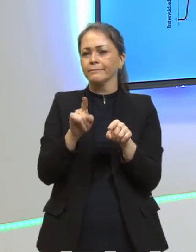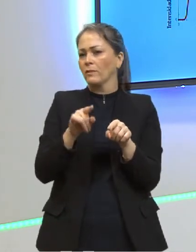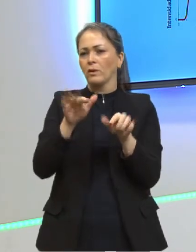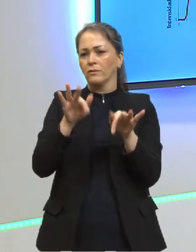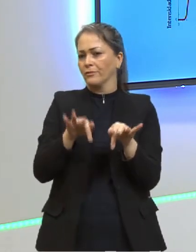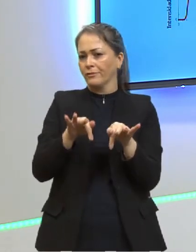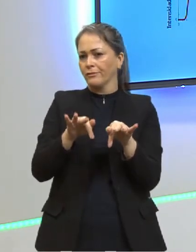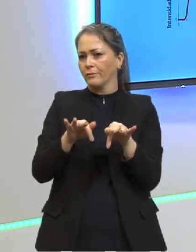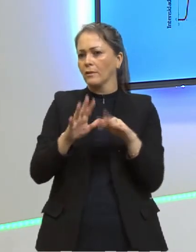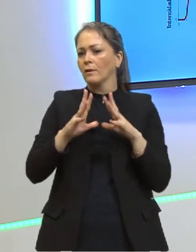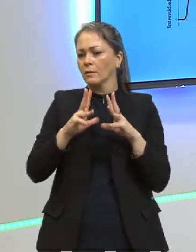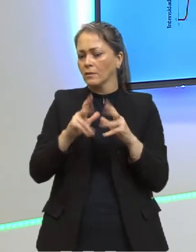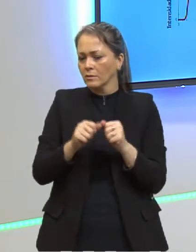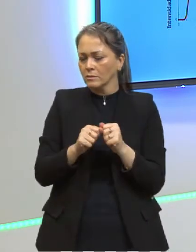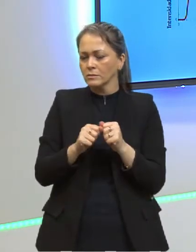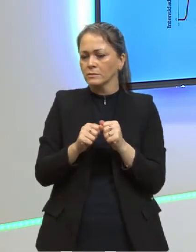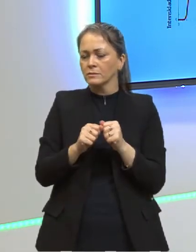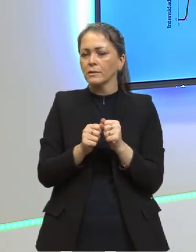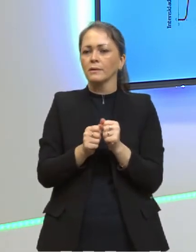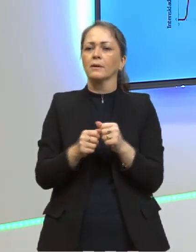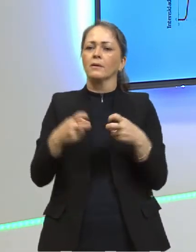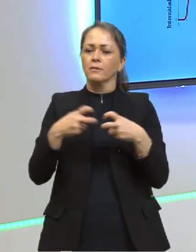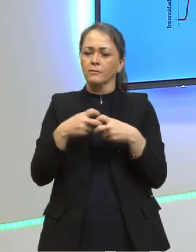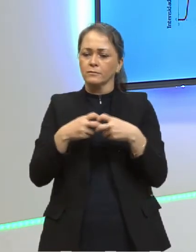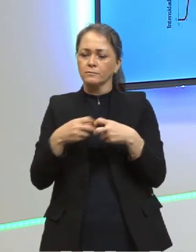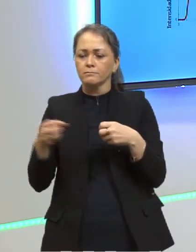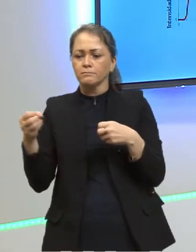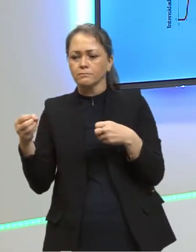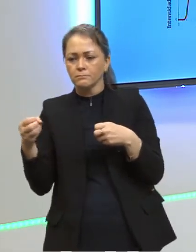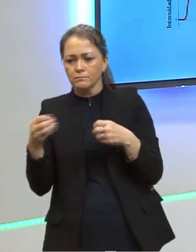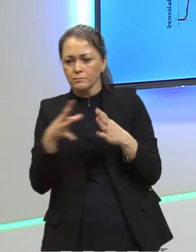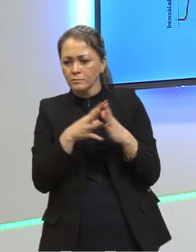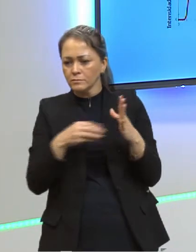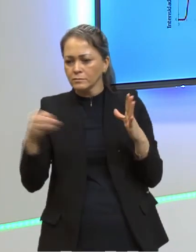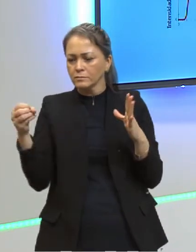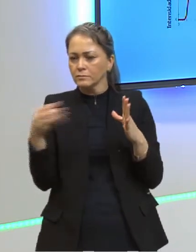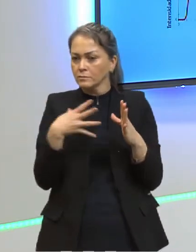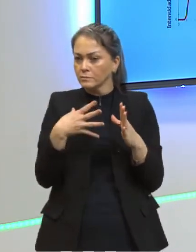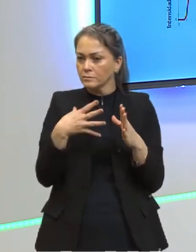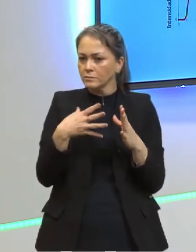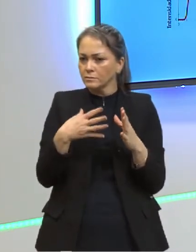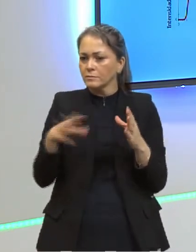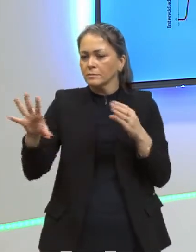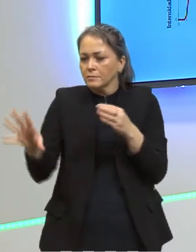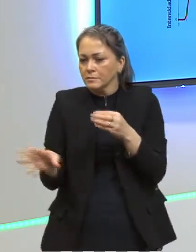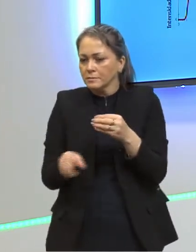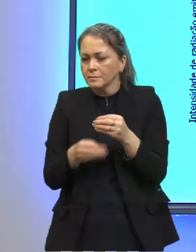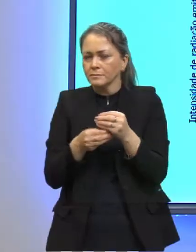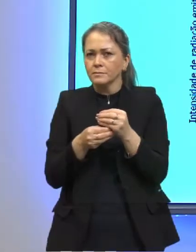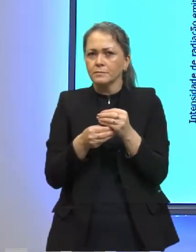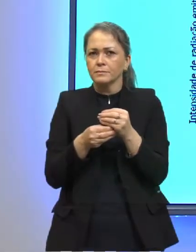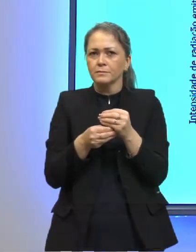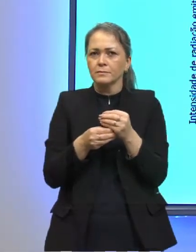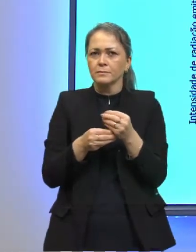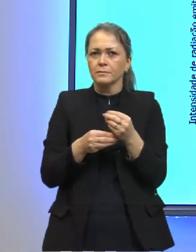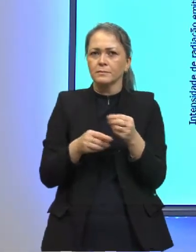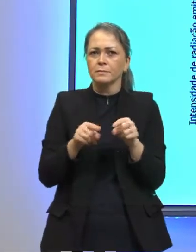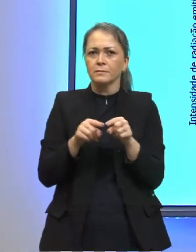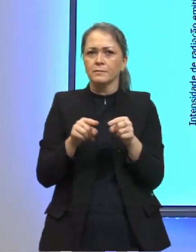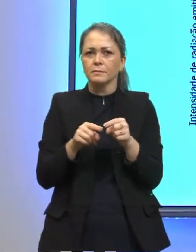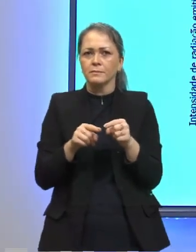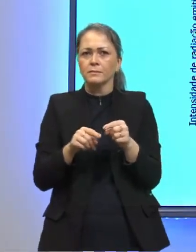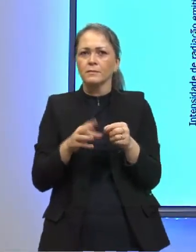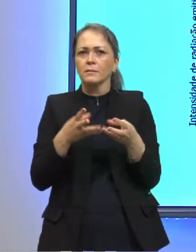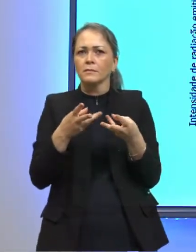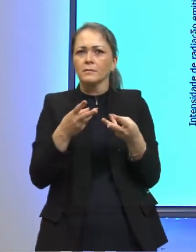de tudo, a física moderna veio para complementar. Então, a intensidade total de radiação emitida corresponde à área